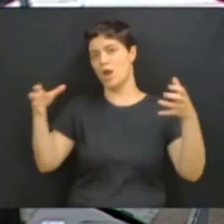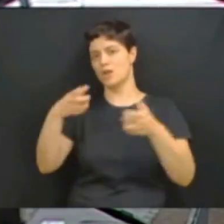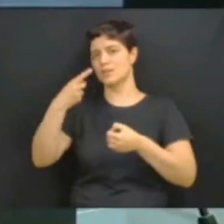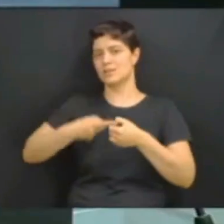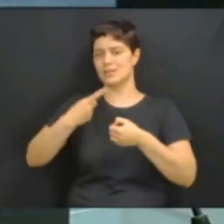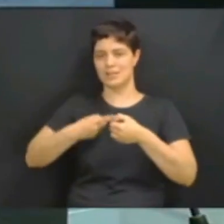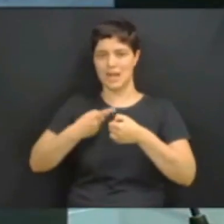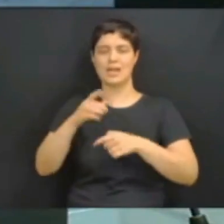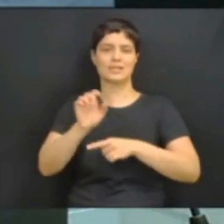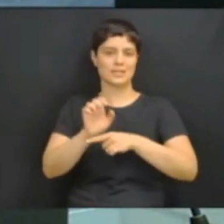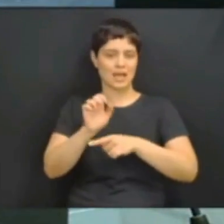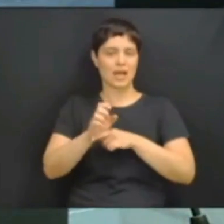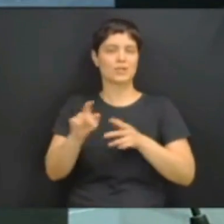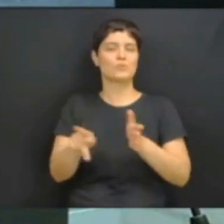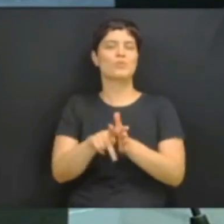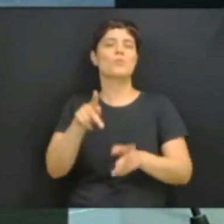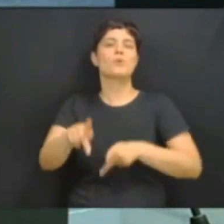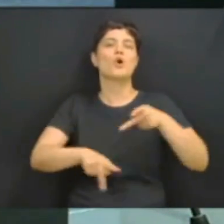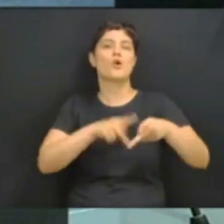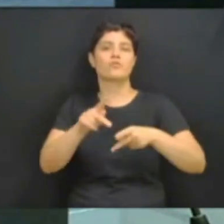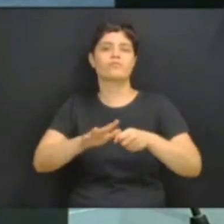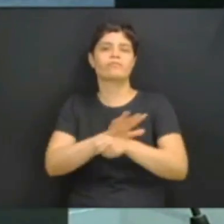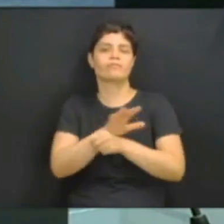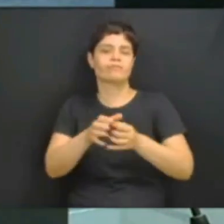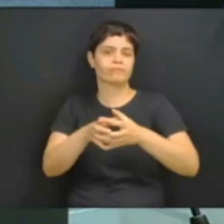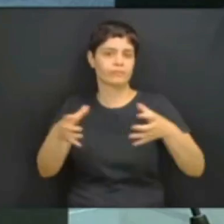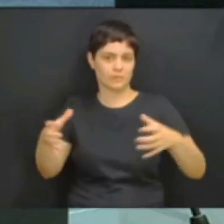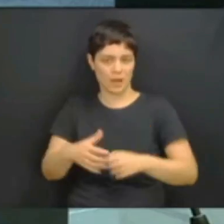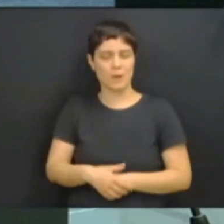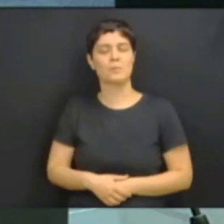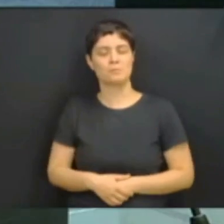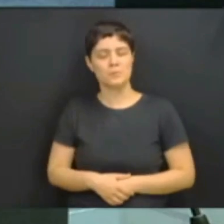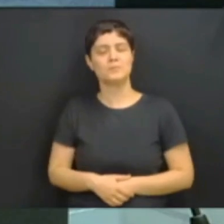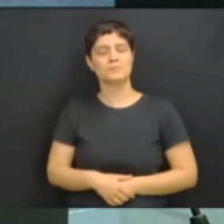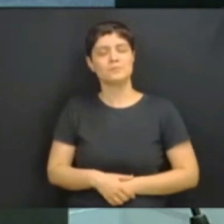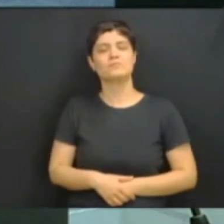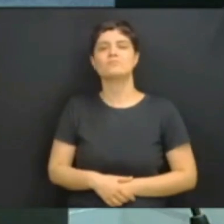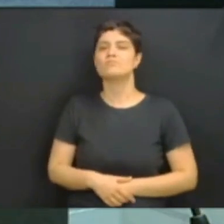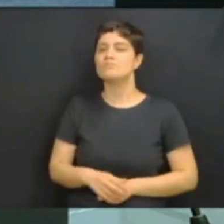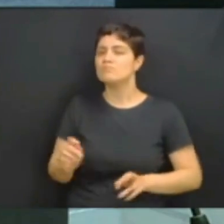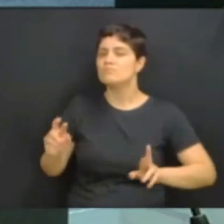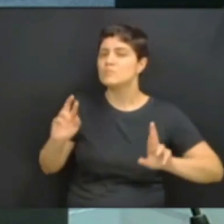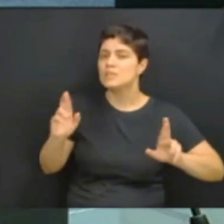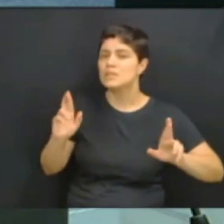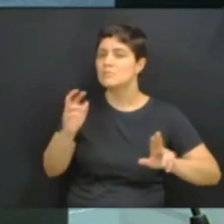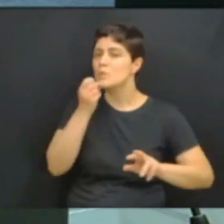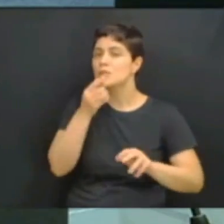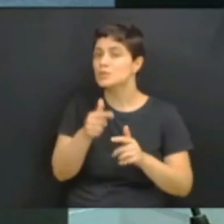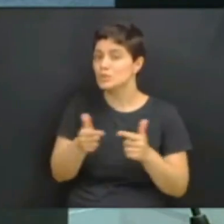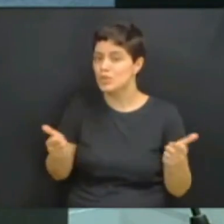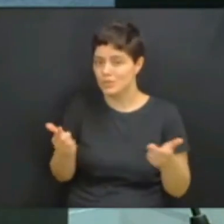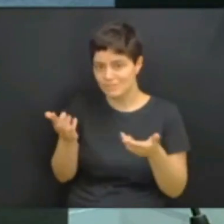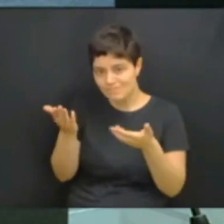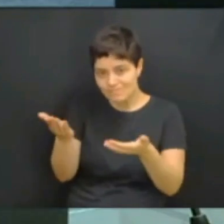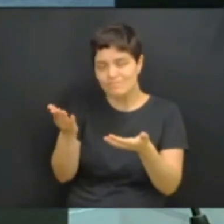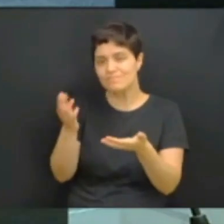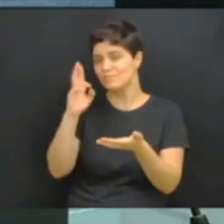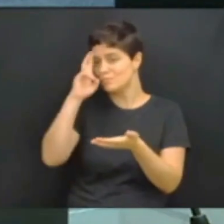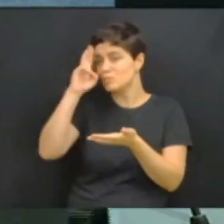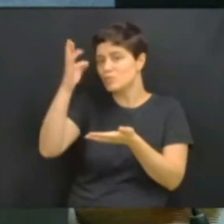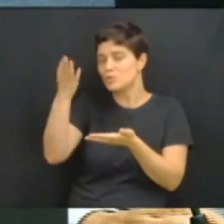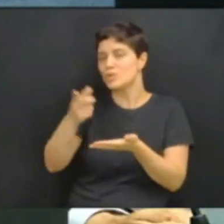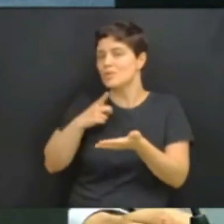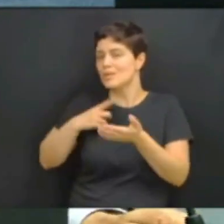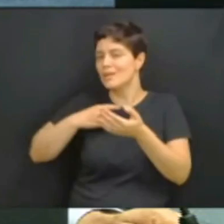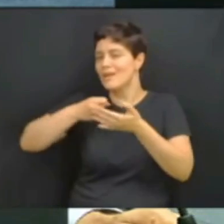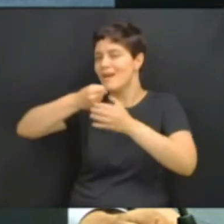em termos populacionais do Paraná. Desejar boa sorte. O senhor tem todas as credenciais